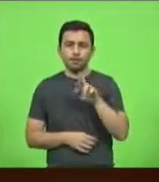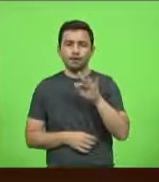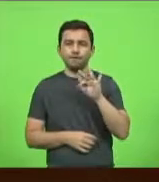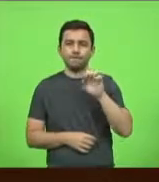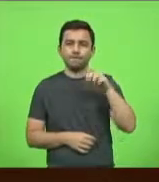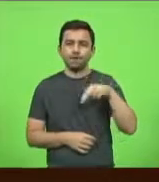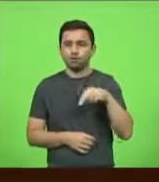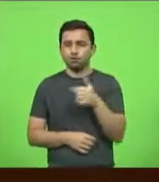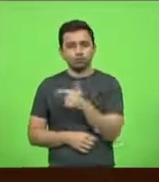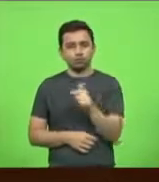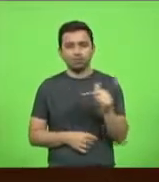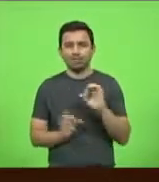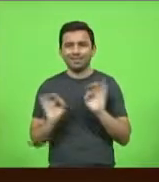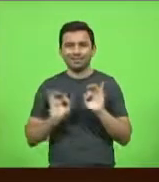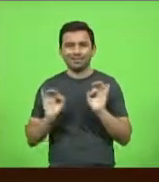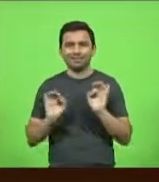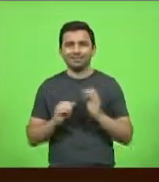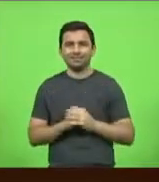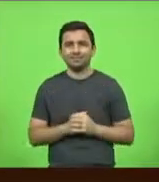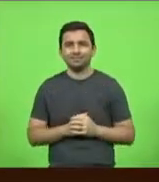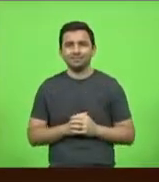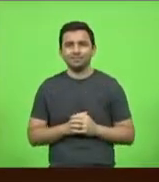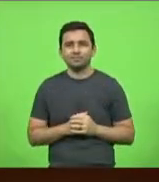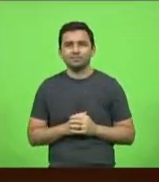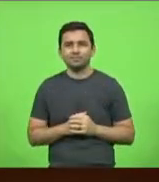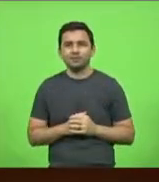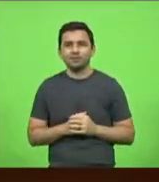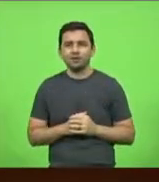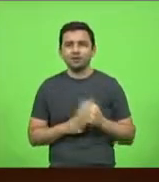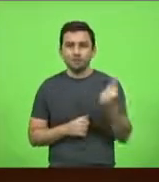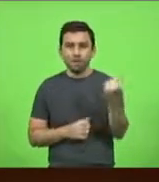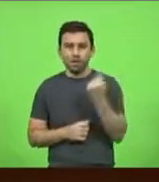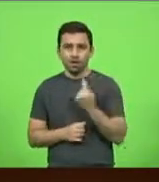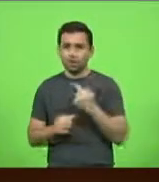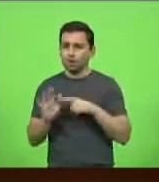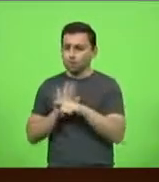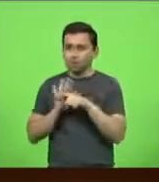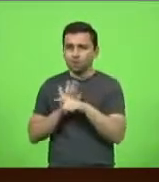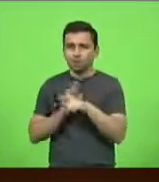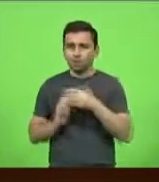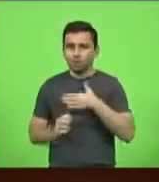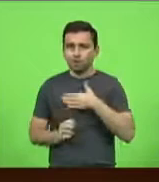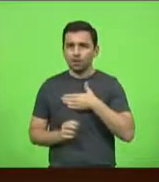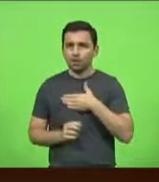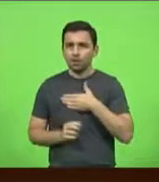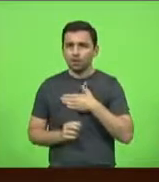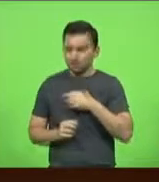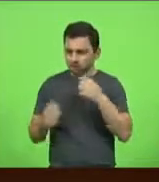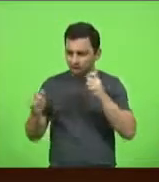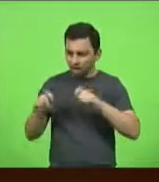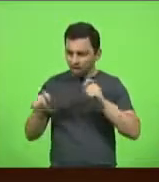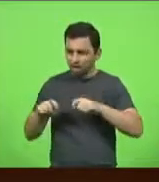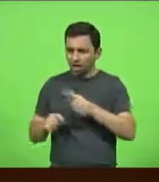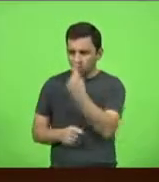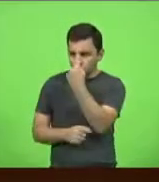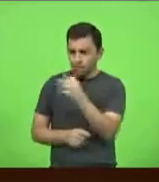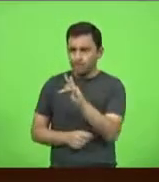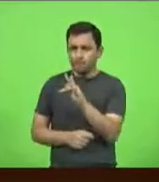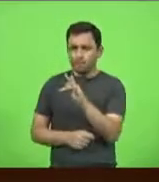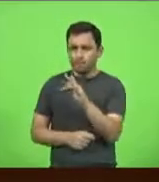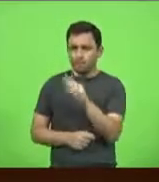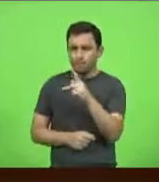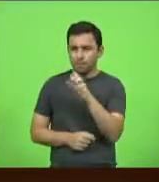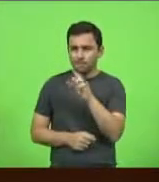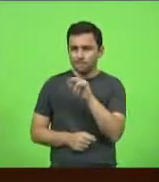vieram aqui pedir o seguinte, escuta, deputado, tem como vocês fazer alguma coisa para mandar uma Pefem para a nossa região para